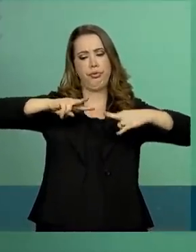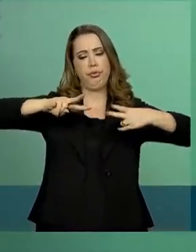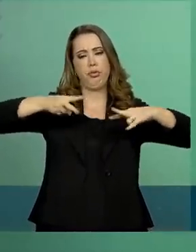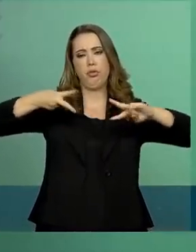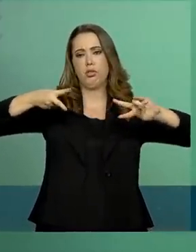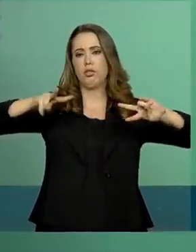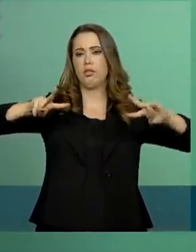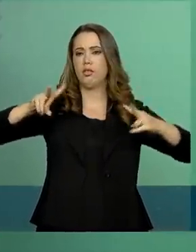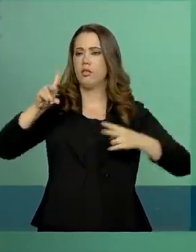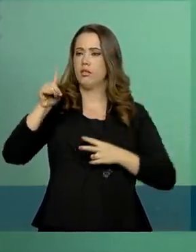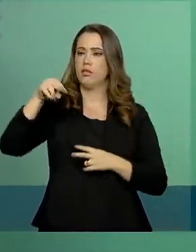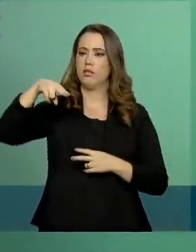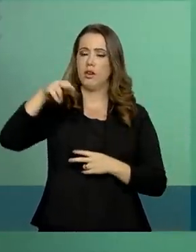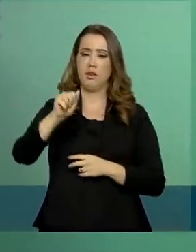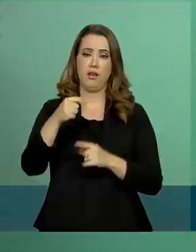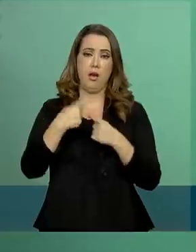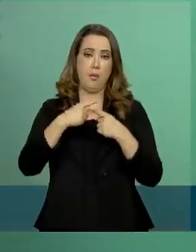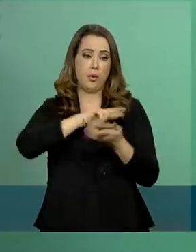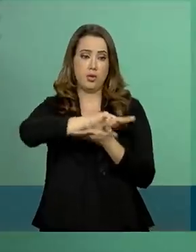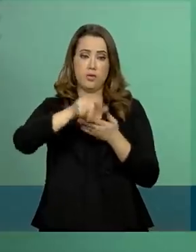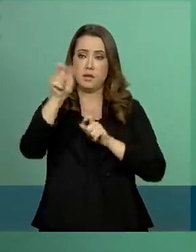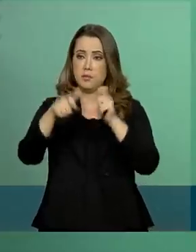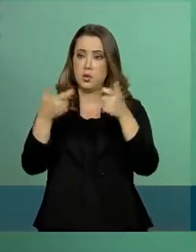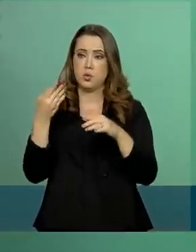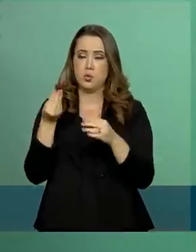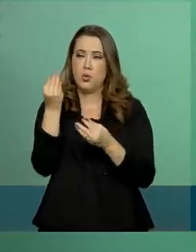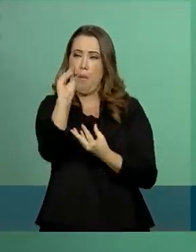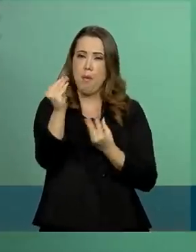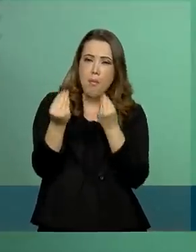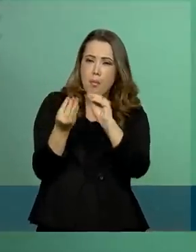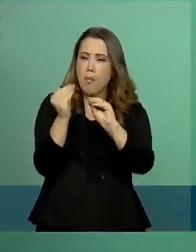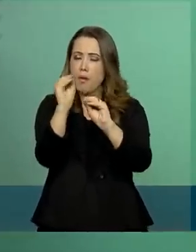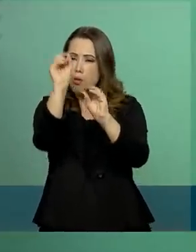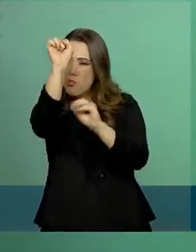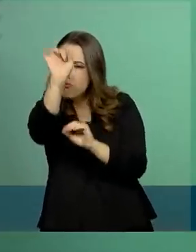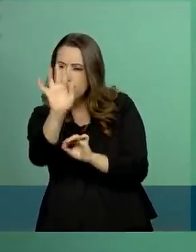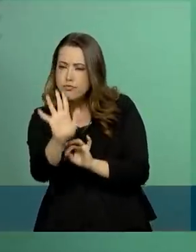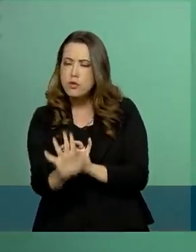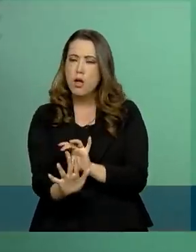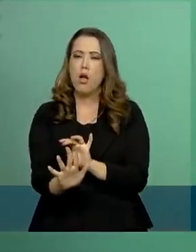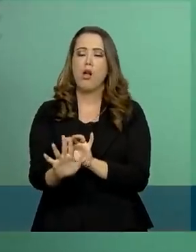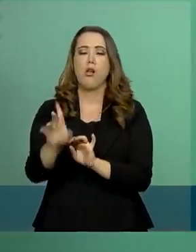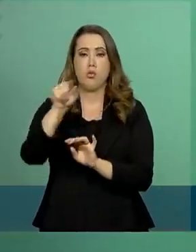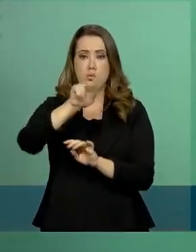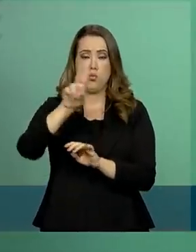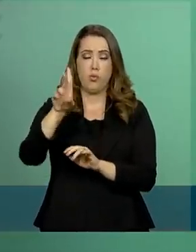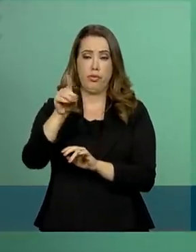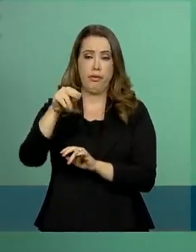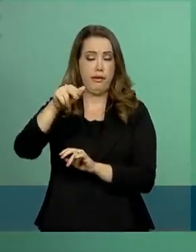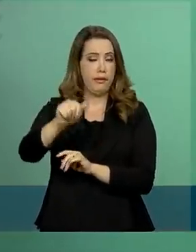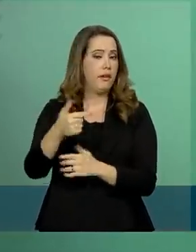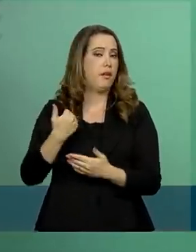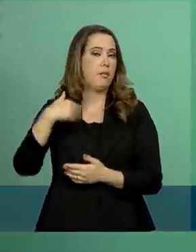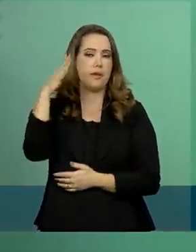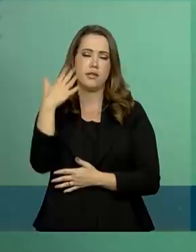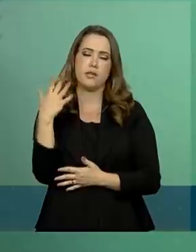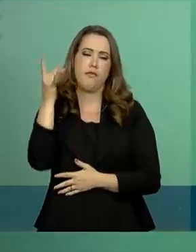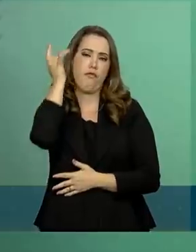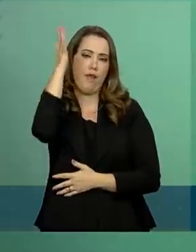pessoas inseridas no banco de dados será maior, bem como a celeridade na elucidação dos fatos.